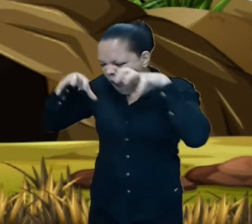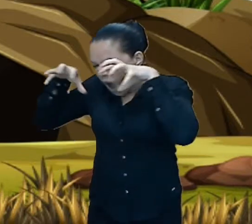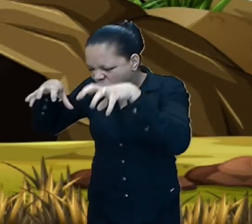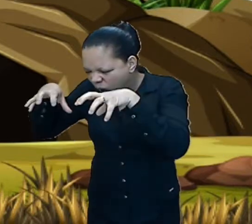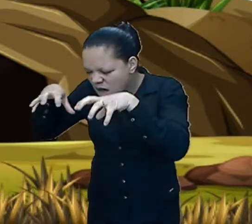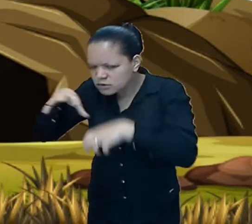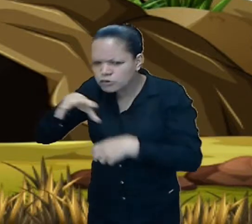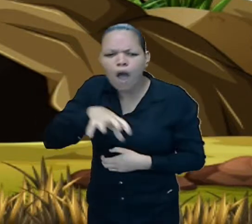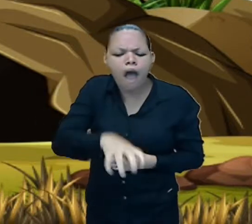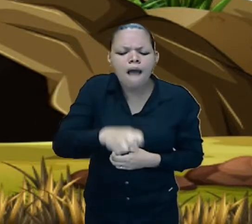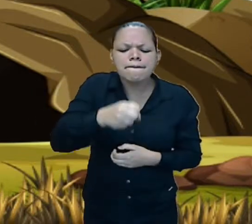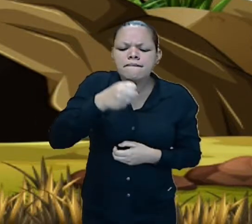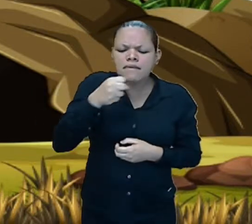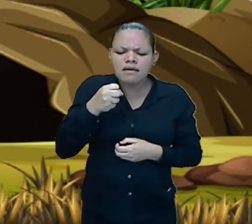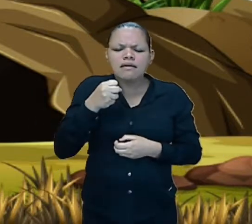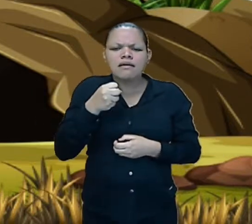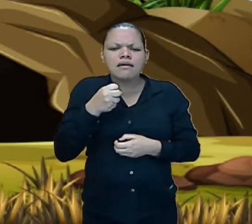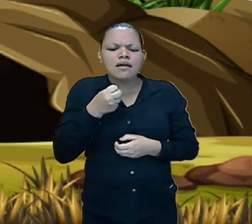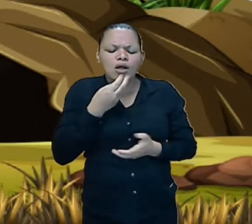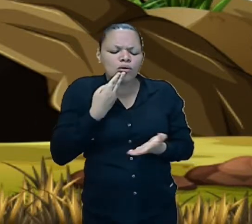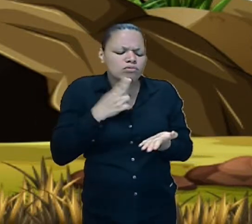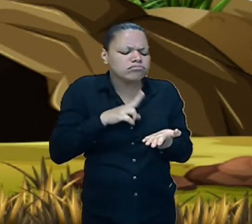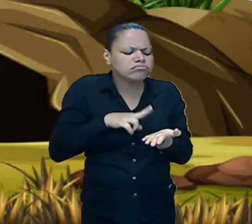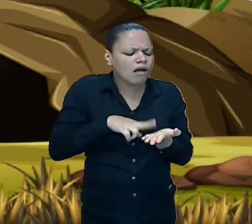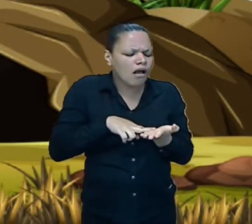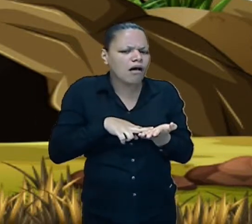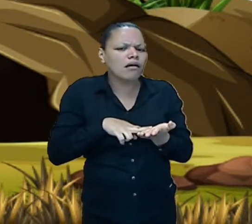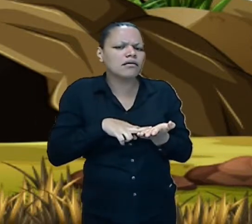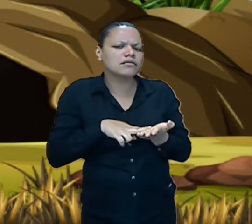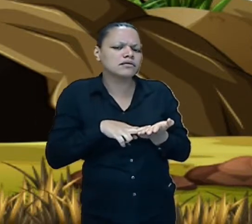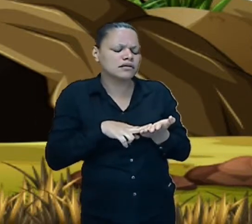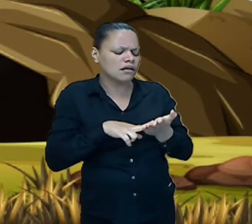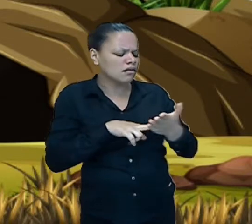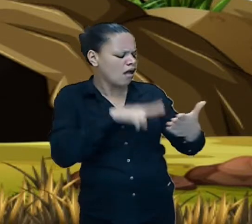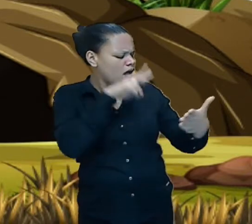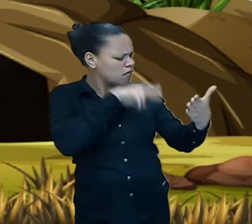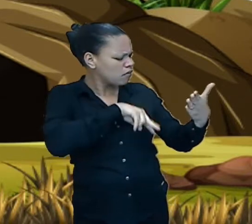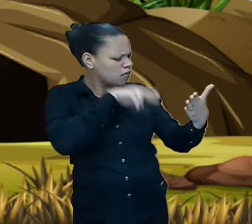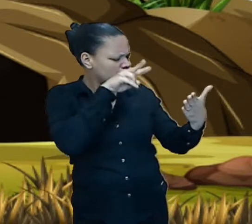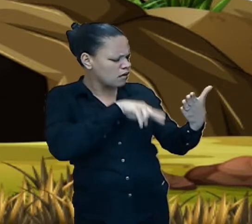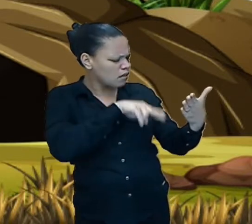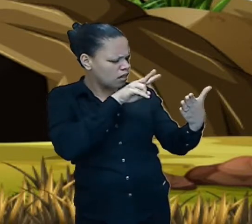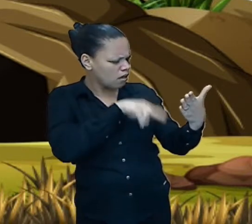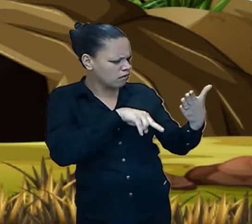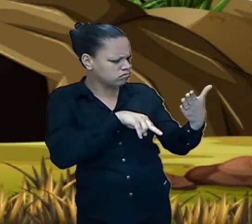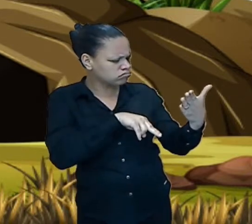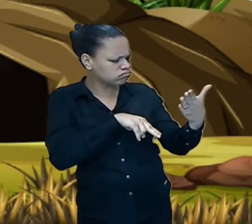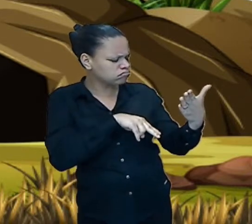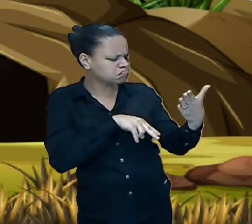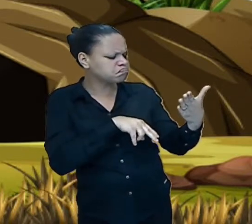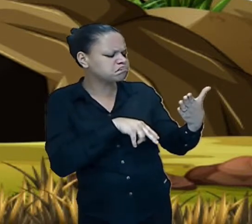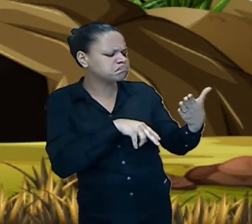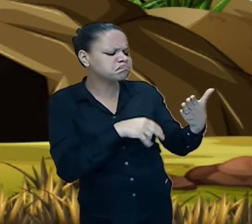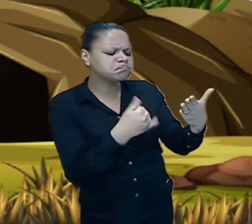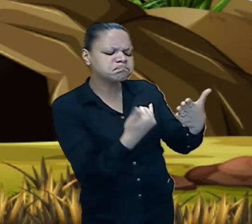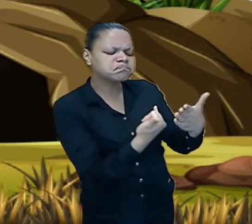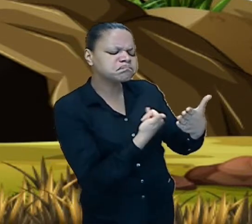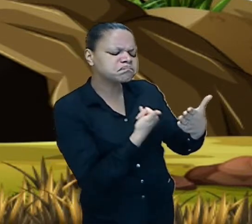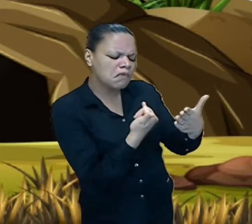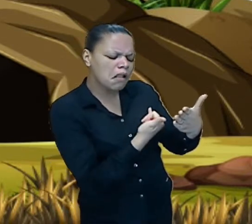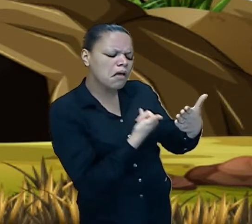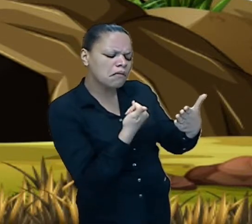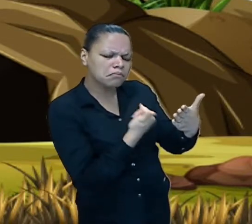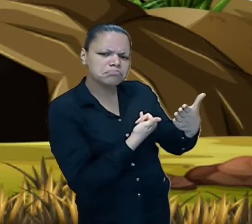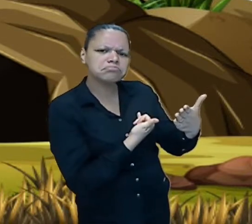pegou a carta com cuidado e leu e nela estava escrito